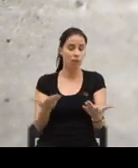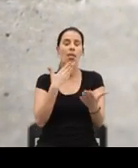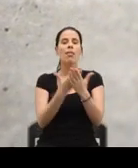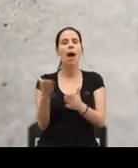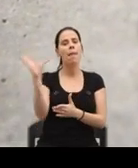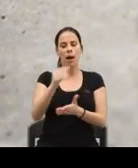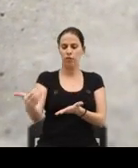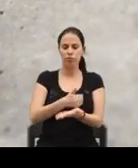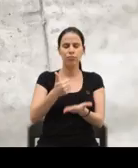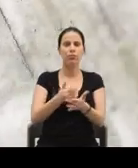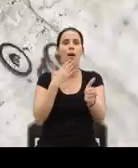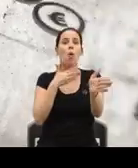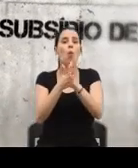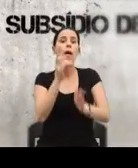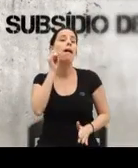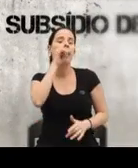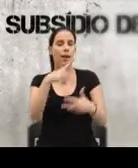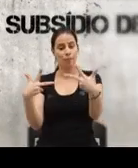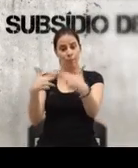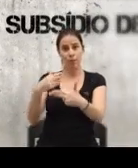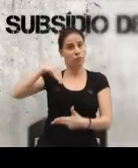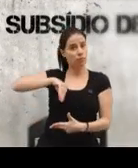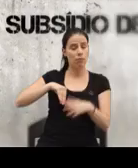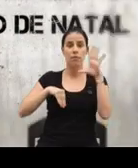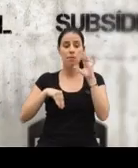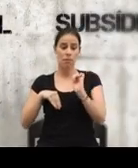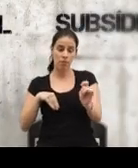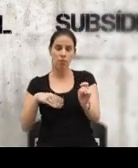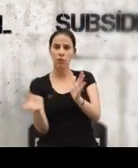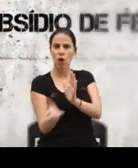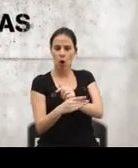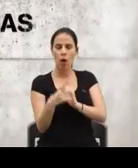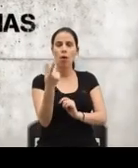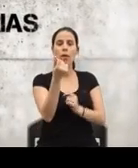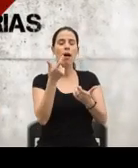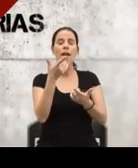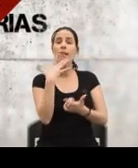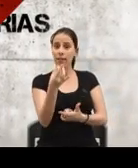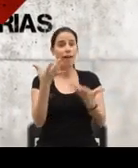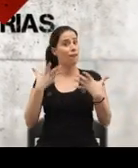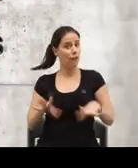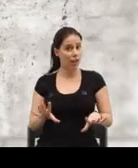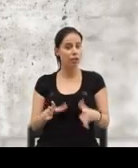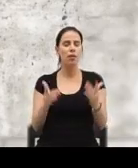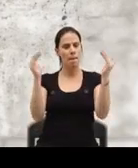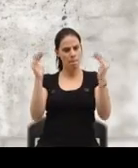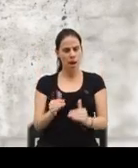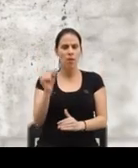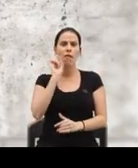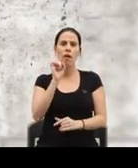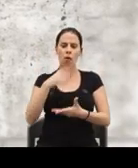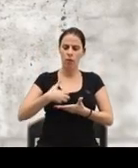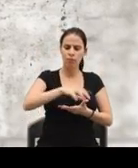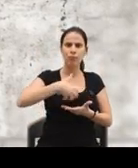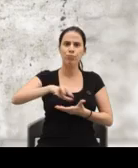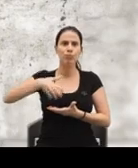aumentar os lucros de quem explora. Cortam no seu salário ou pensão e roubam-lhe o subsídio de Natal e de férias. Diminuem o valor das